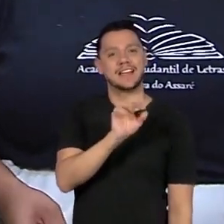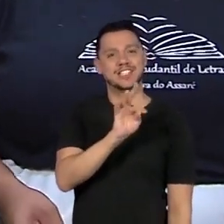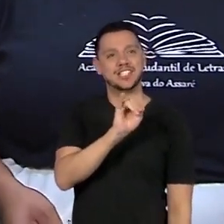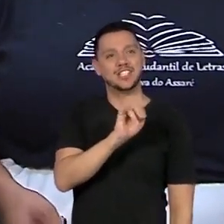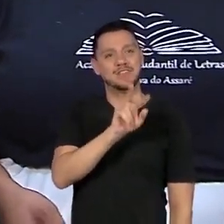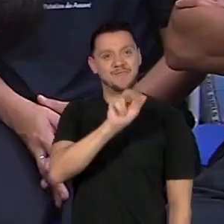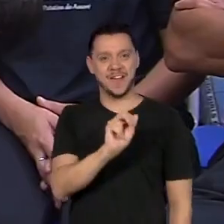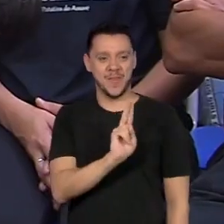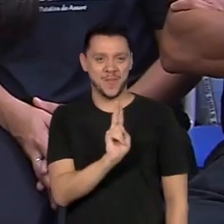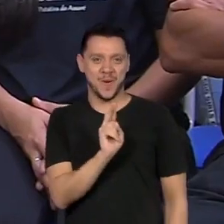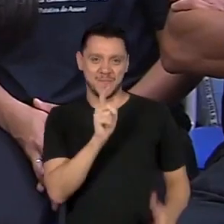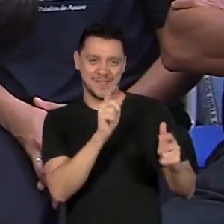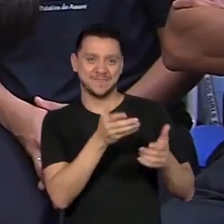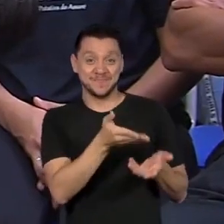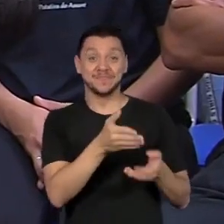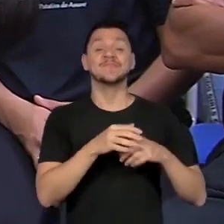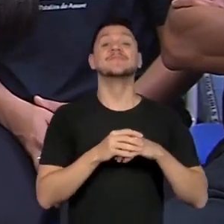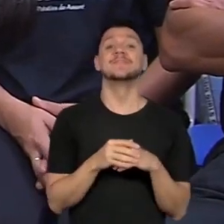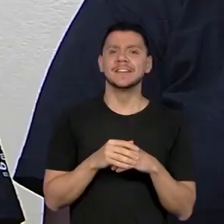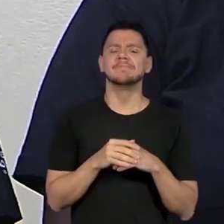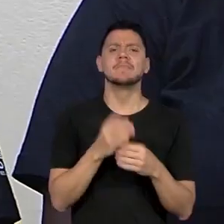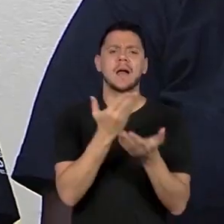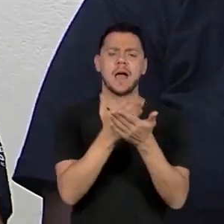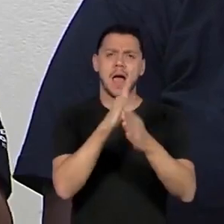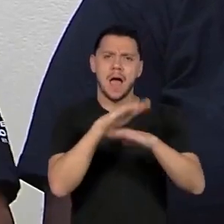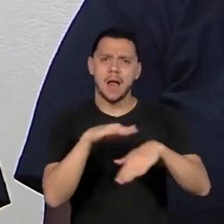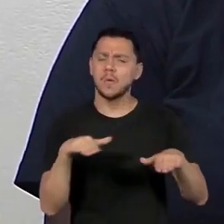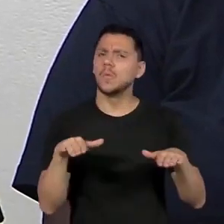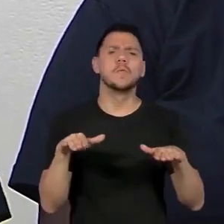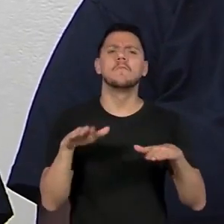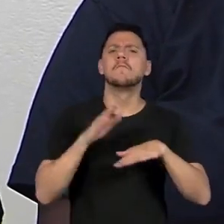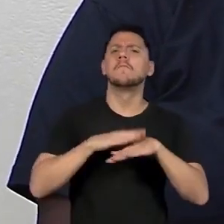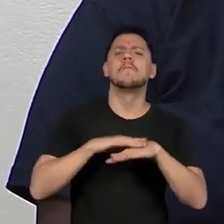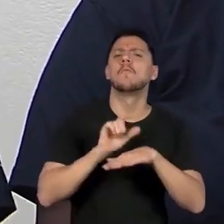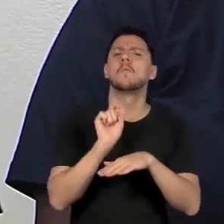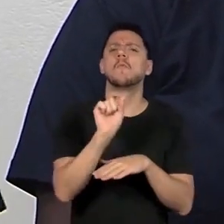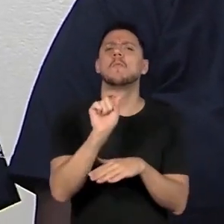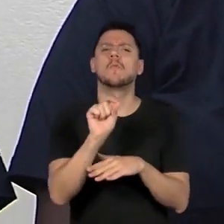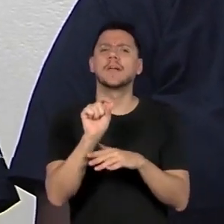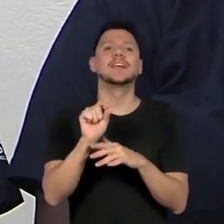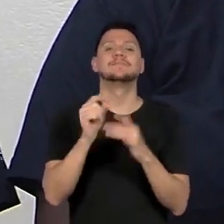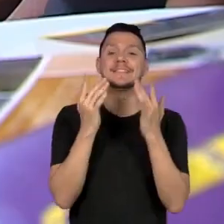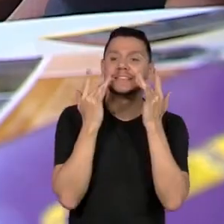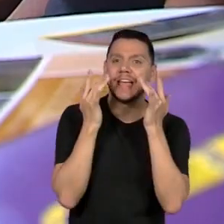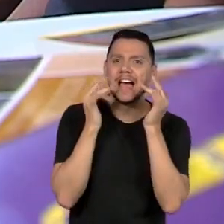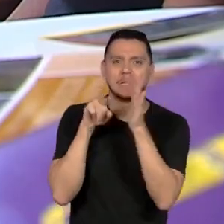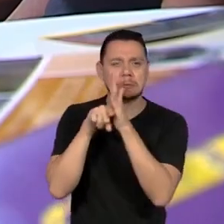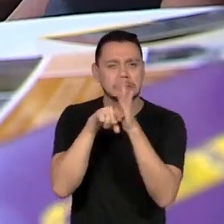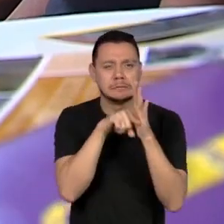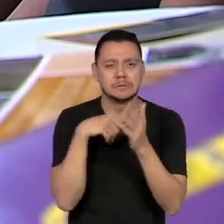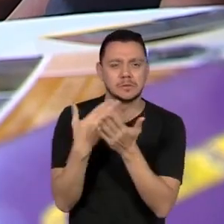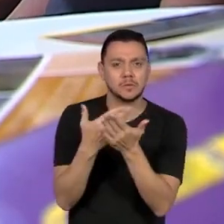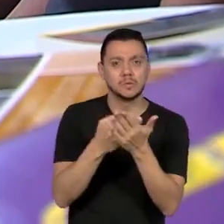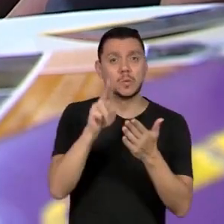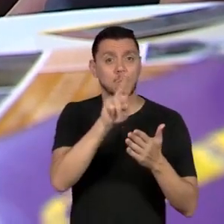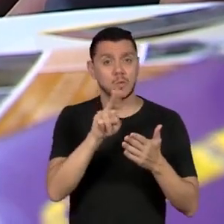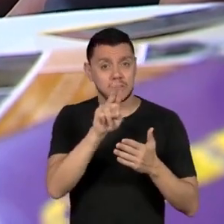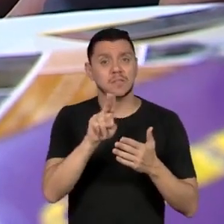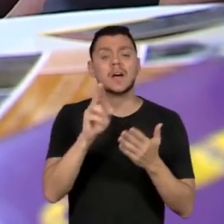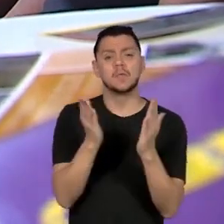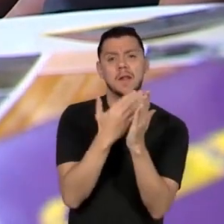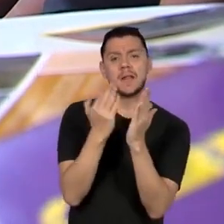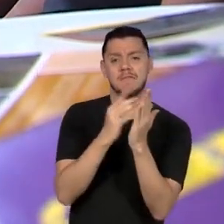Os alunos estão desenvolvendo estudos teatrais a partir de obras literárias de vários autores